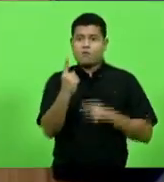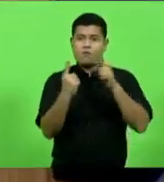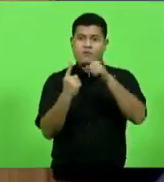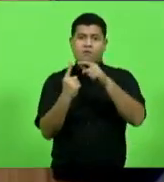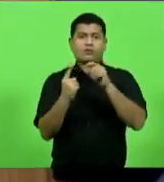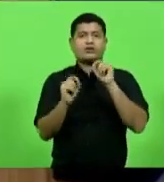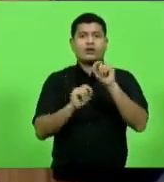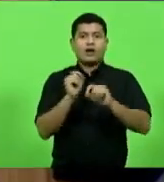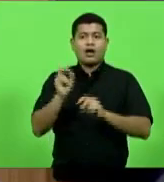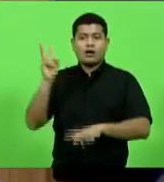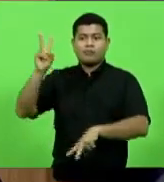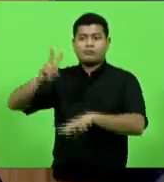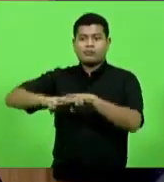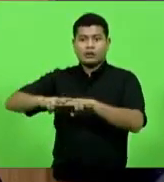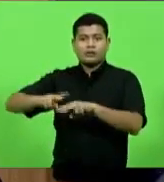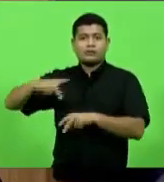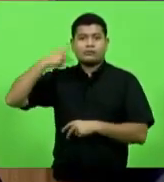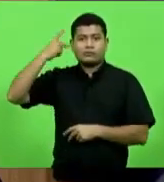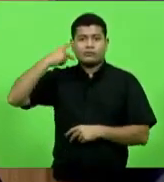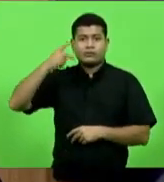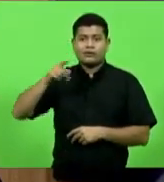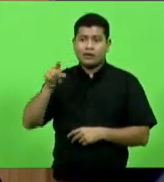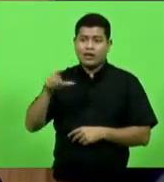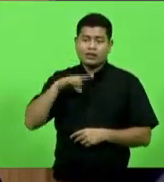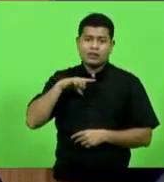prisão de um parlamentar que tem imunidade.